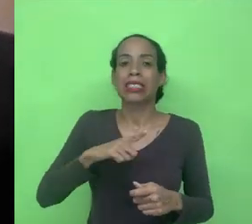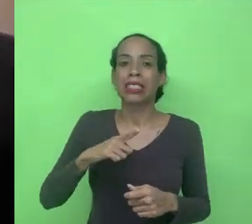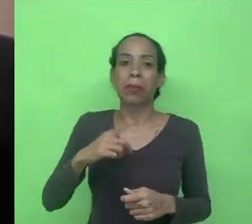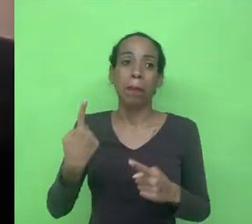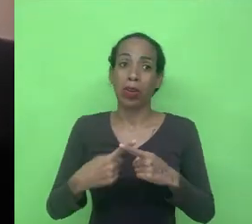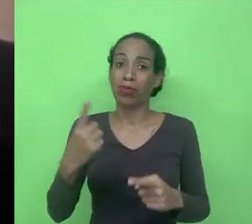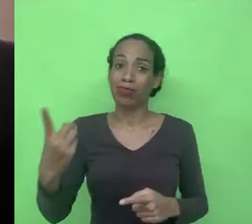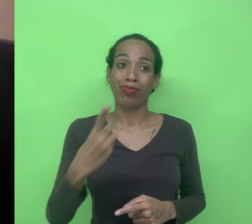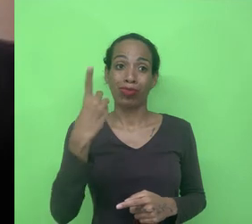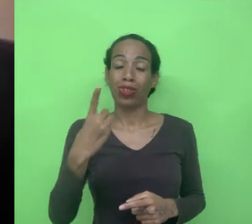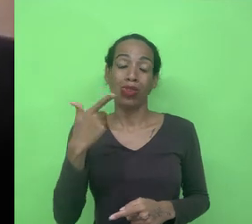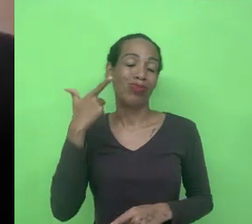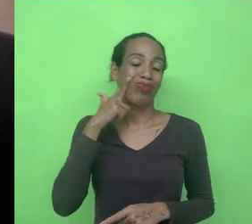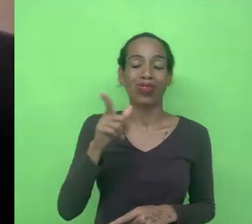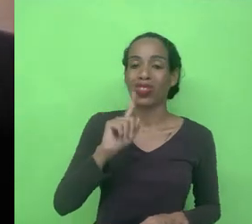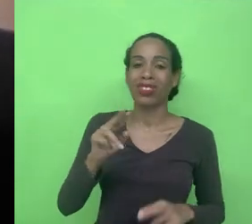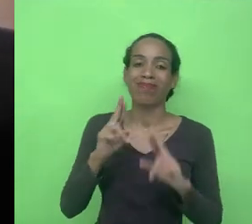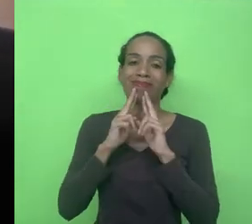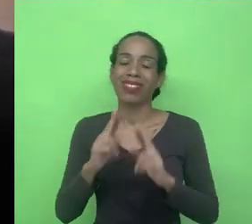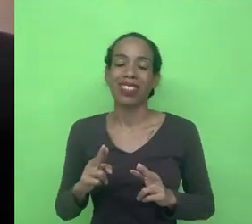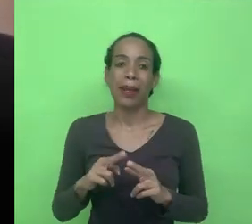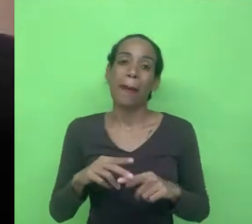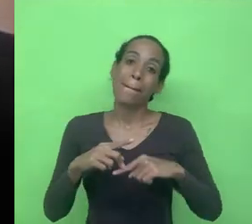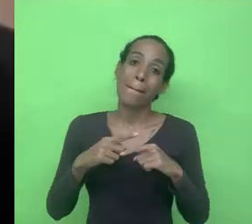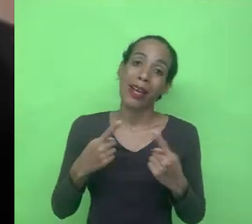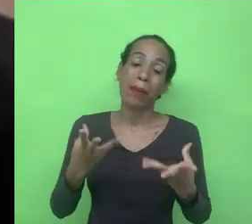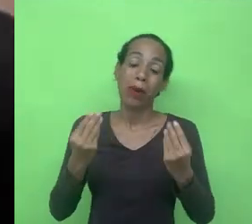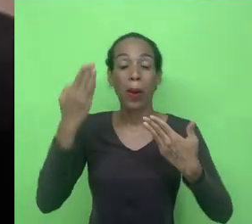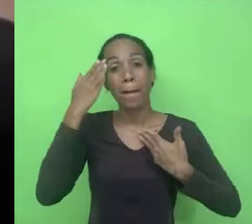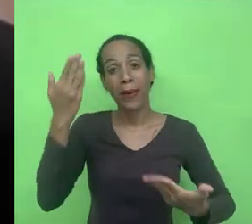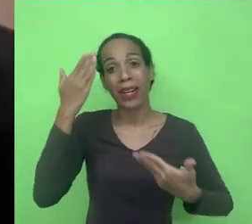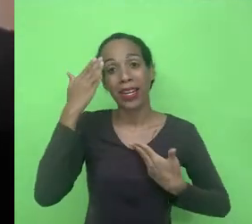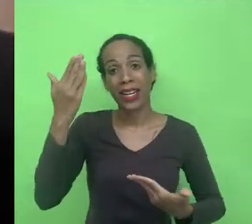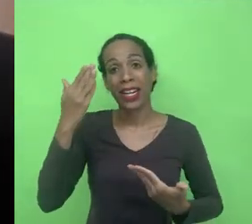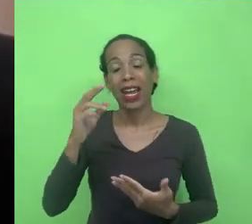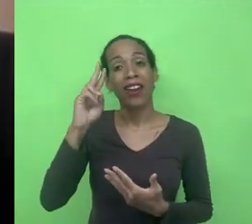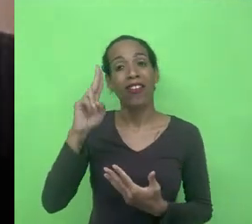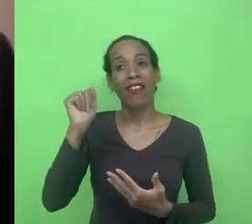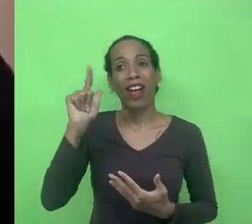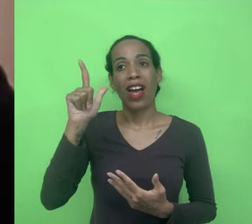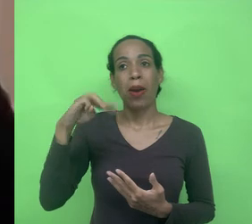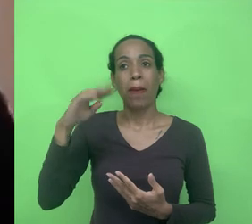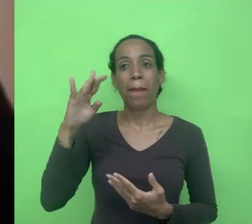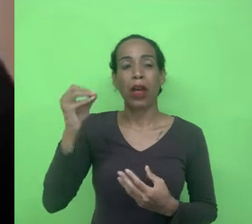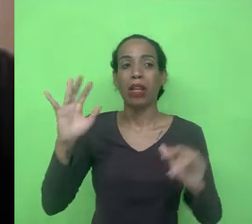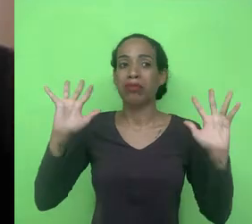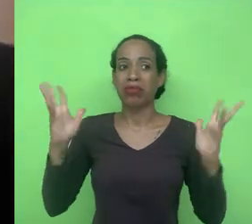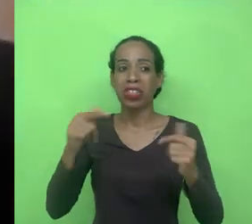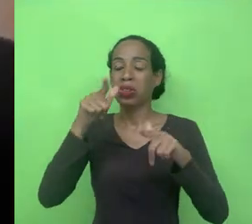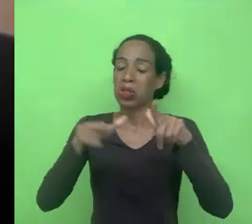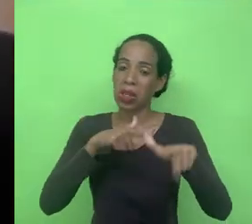não dará conta do recado então mais uma vez muito obrigado Valmir foi excelente a sua participação seu trabalho